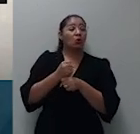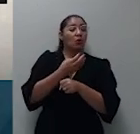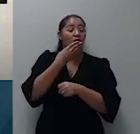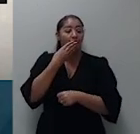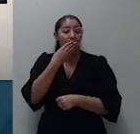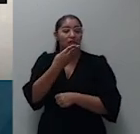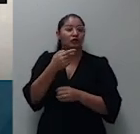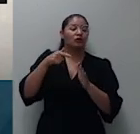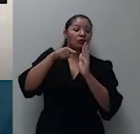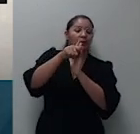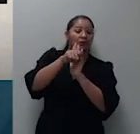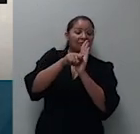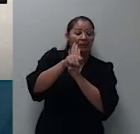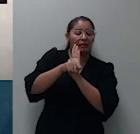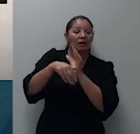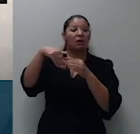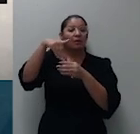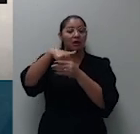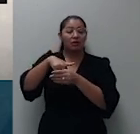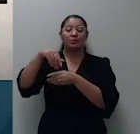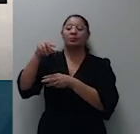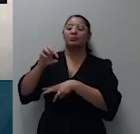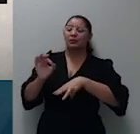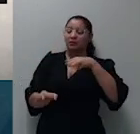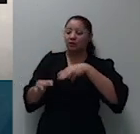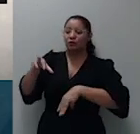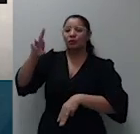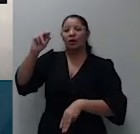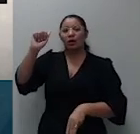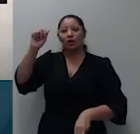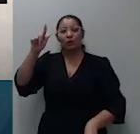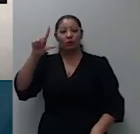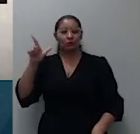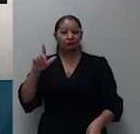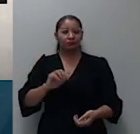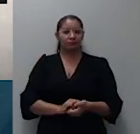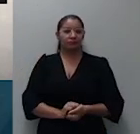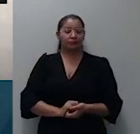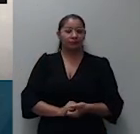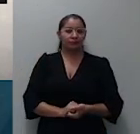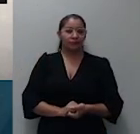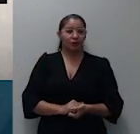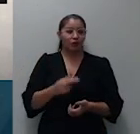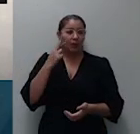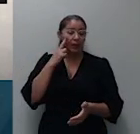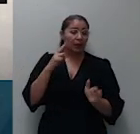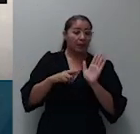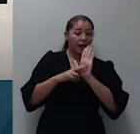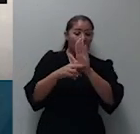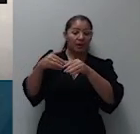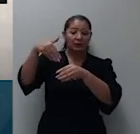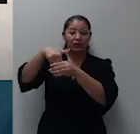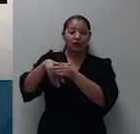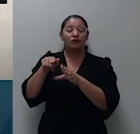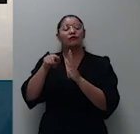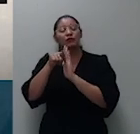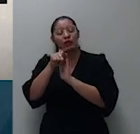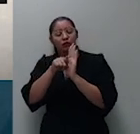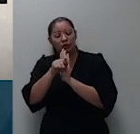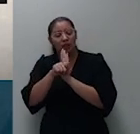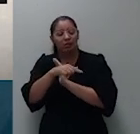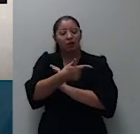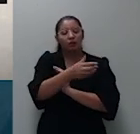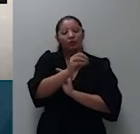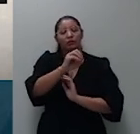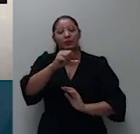ministro Raul Araújo e incluído em pauta para apresentação do voto visto em 2018 houve um pedido de